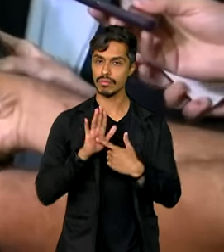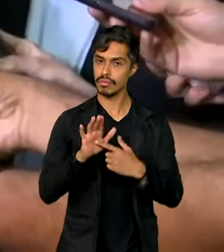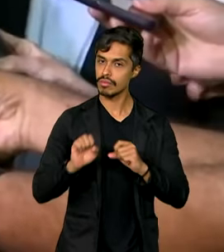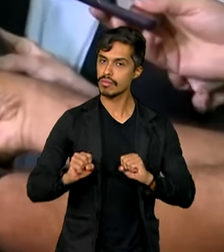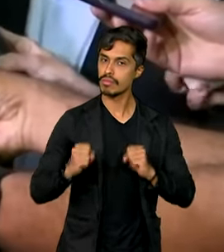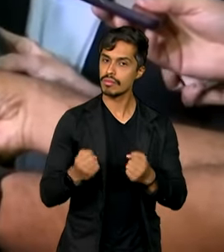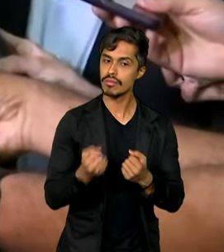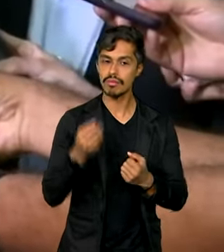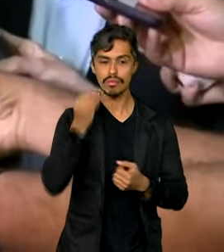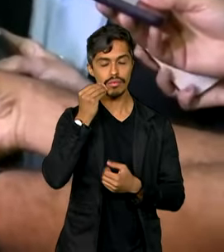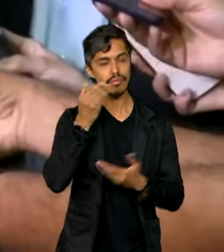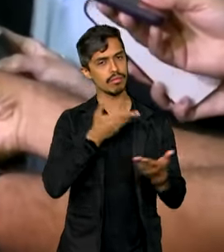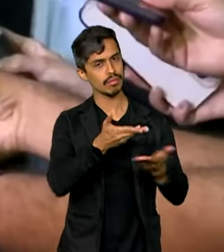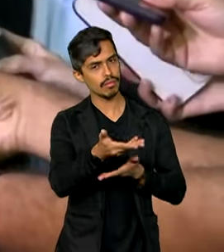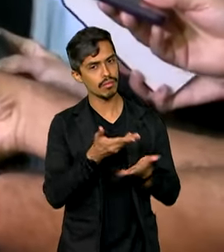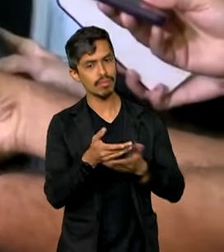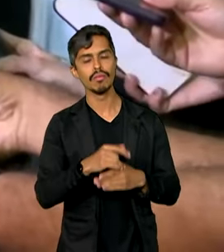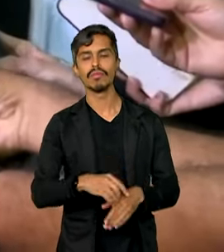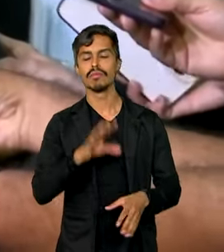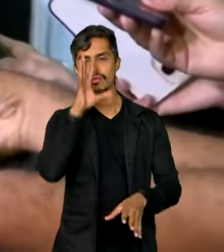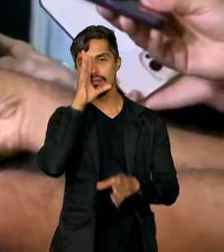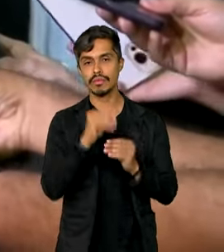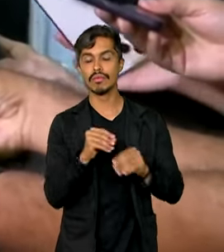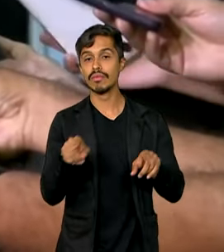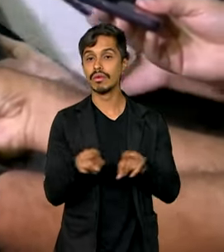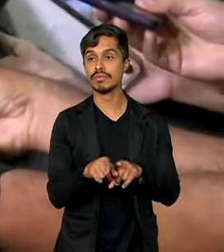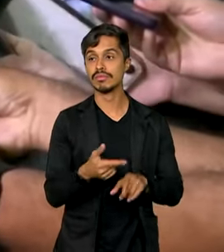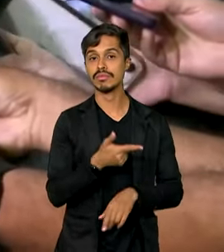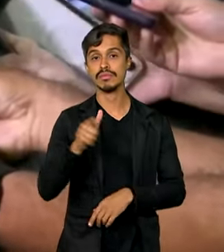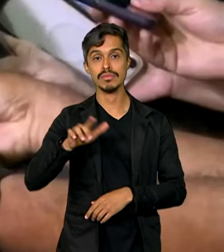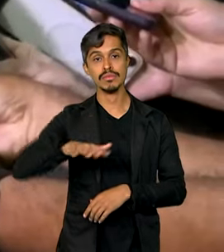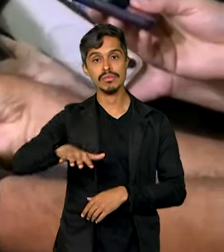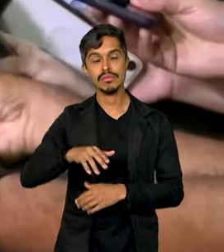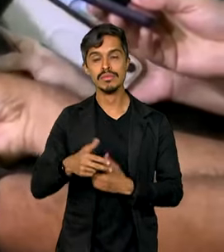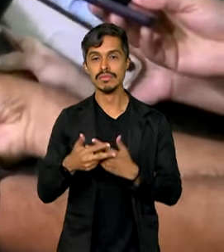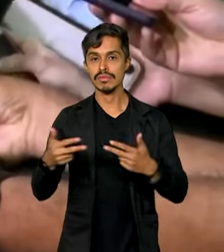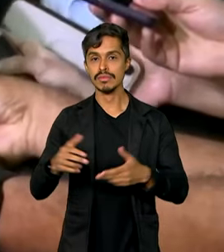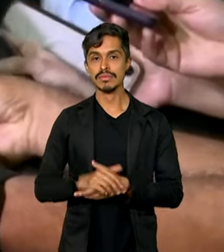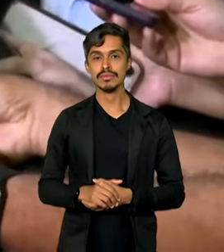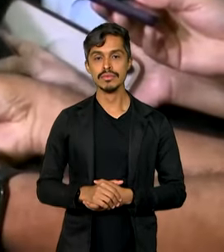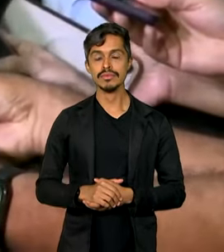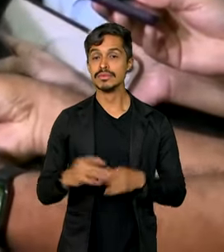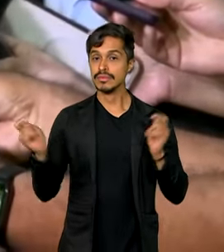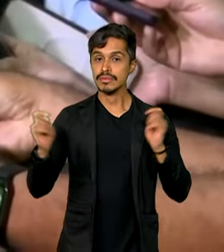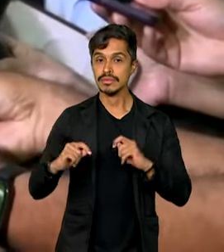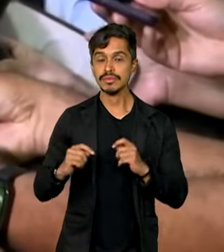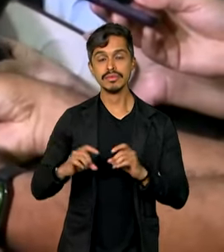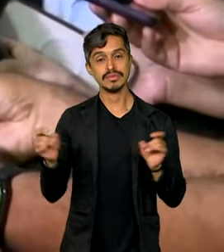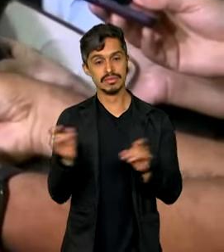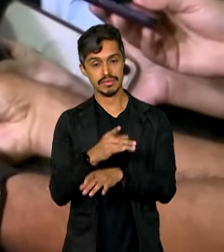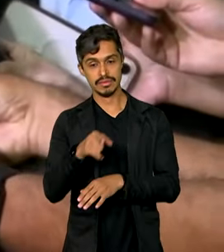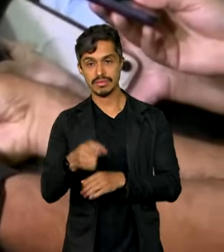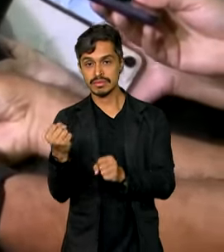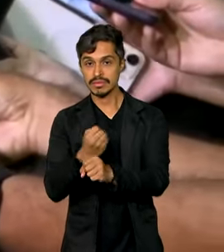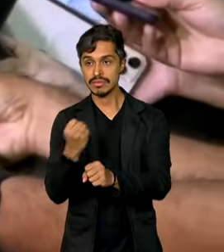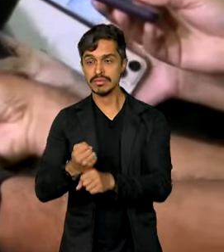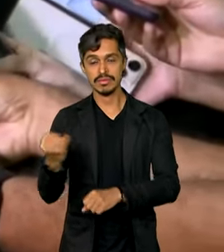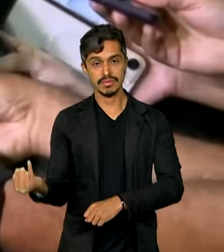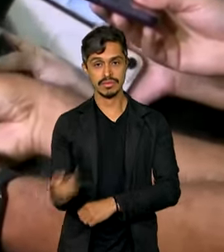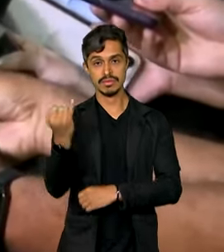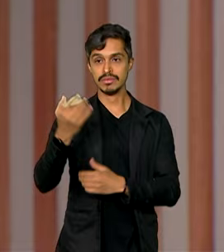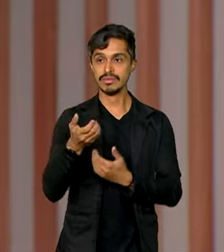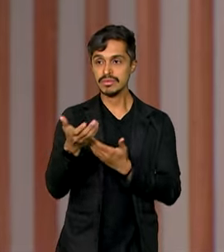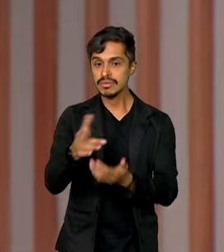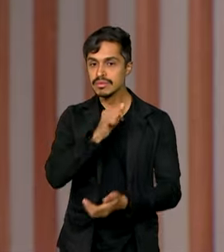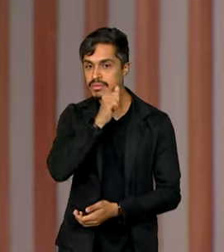disposição para o diálogo, para o entendimento. E, por outro lado, vai permitir a conclusão dessa obra tão importante para